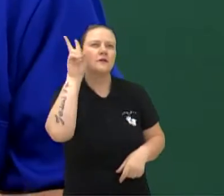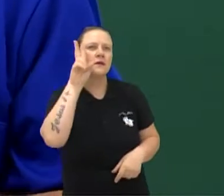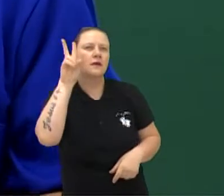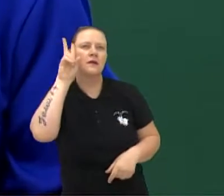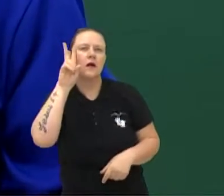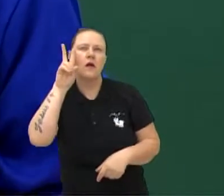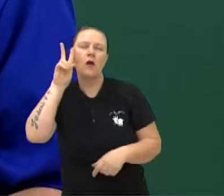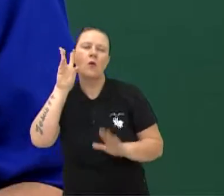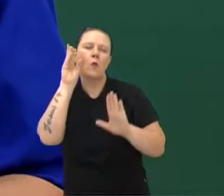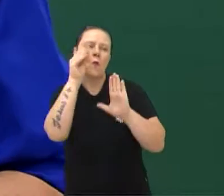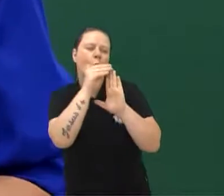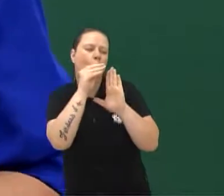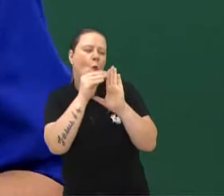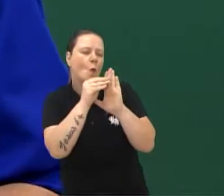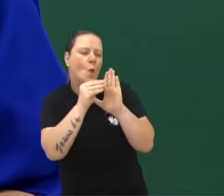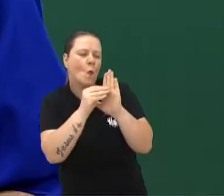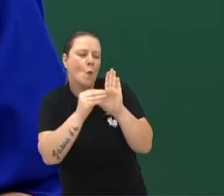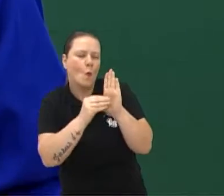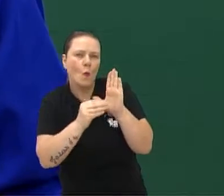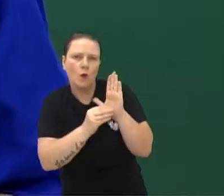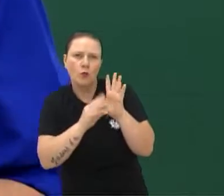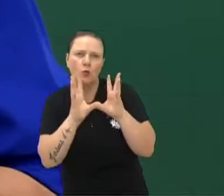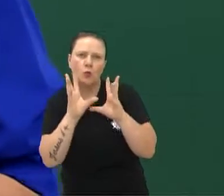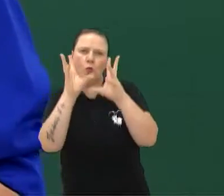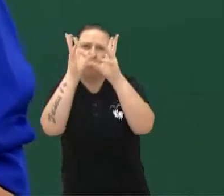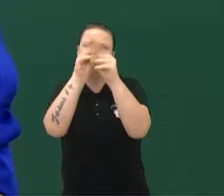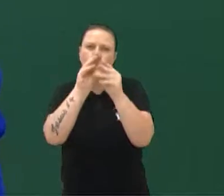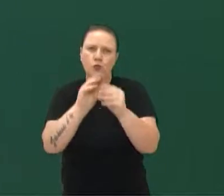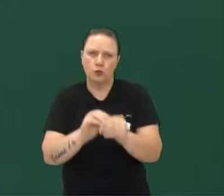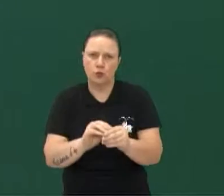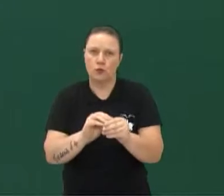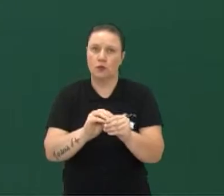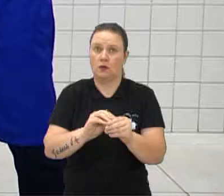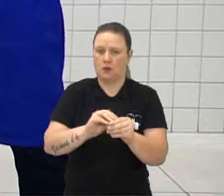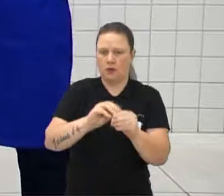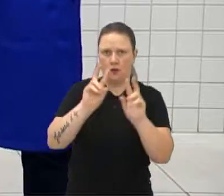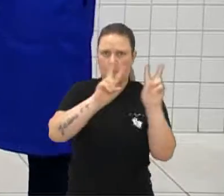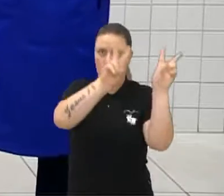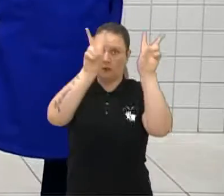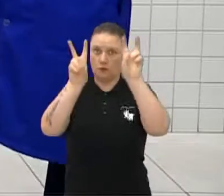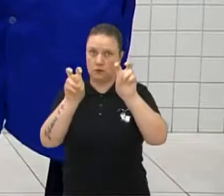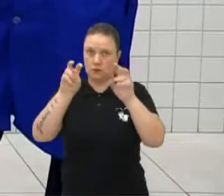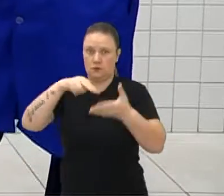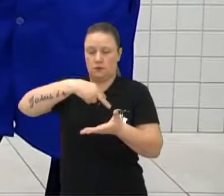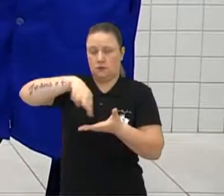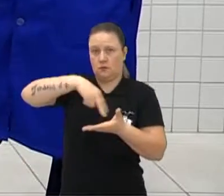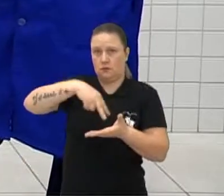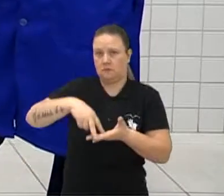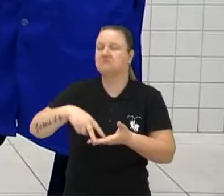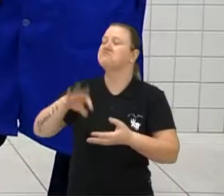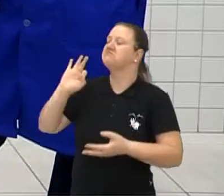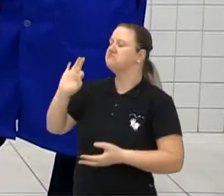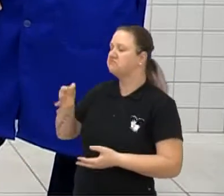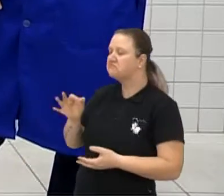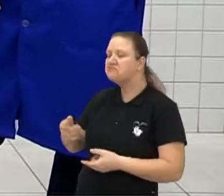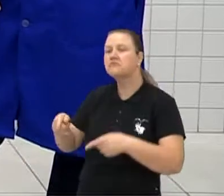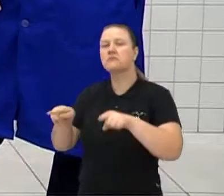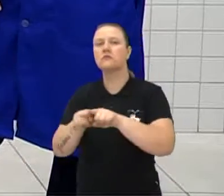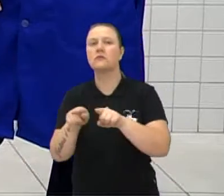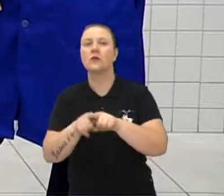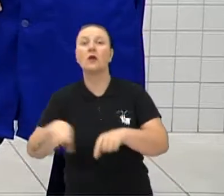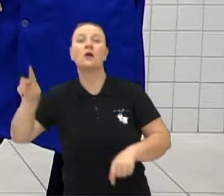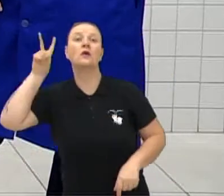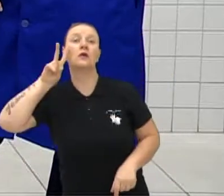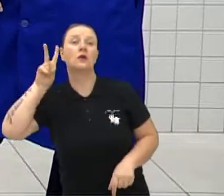fazer uma revisão, um pouquinho sobre esse assunto de dança. Isso mesmo. Então,